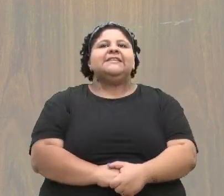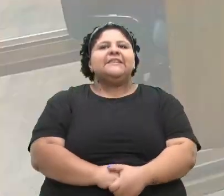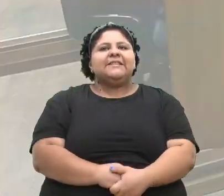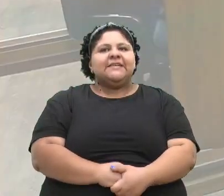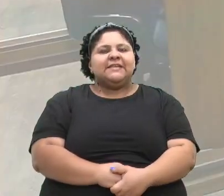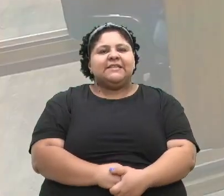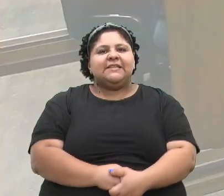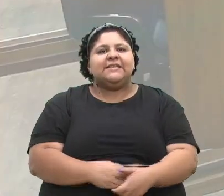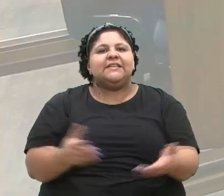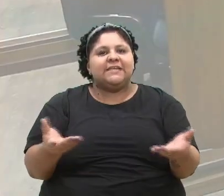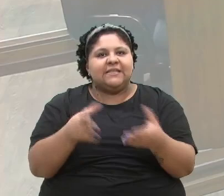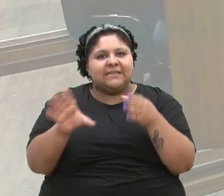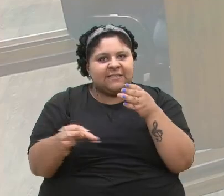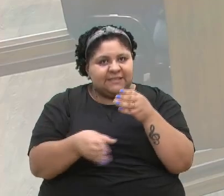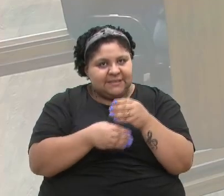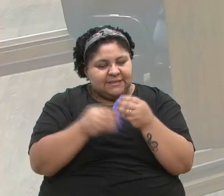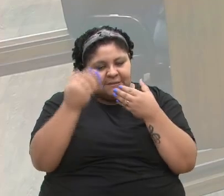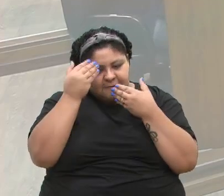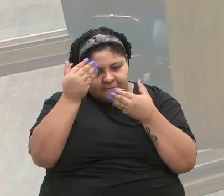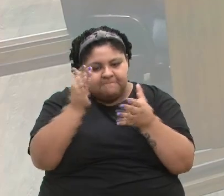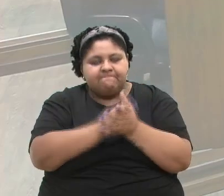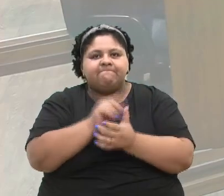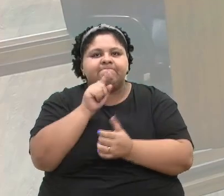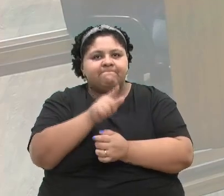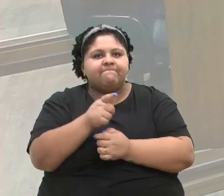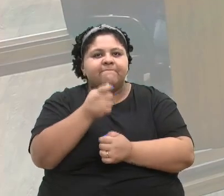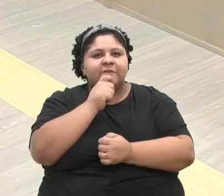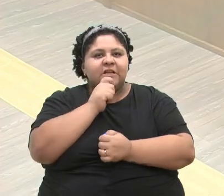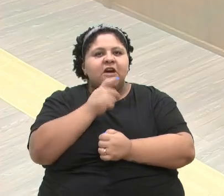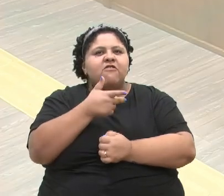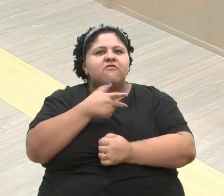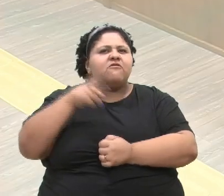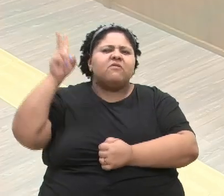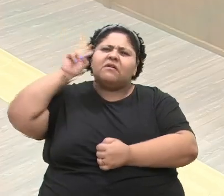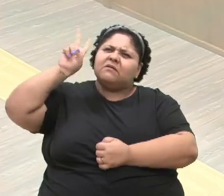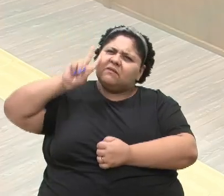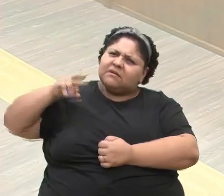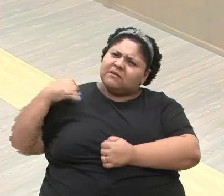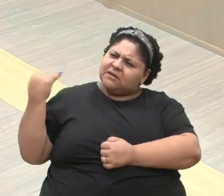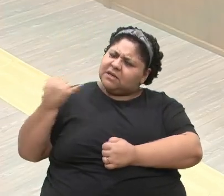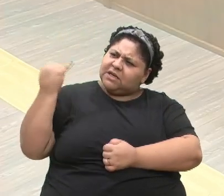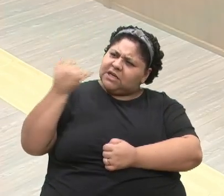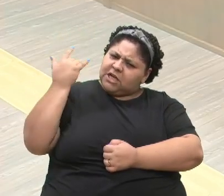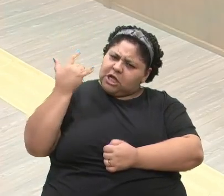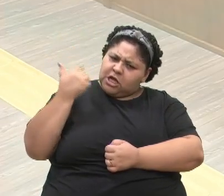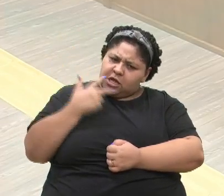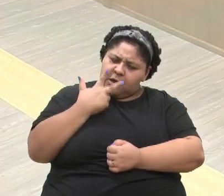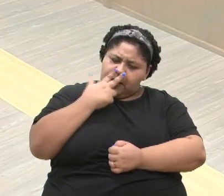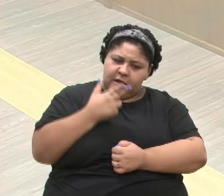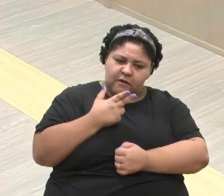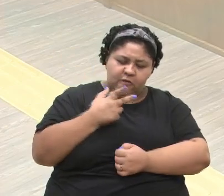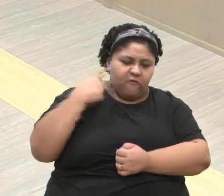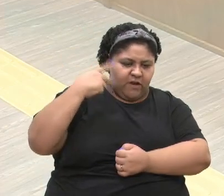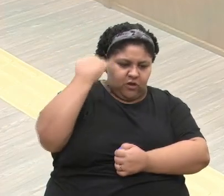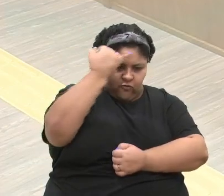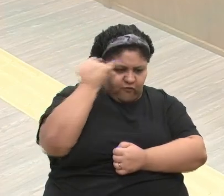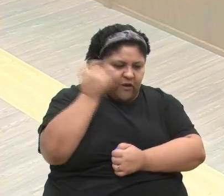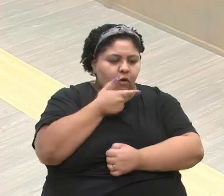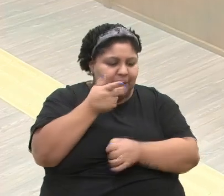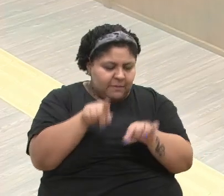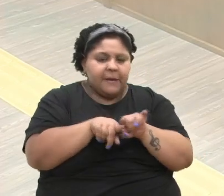transfiro os apartes. Muito obrigado, vereadora Estela. A senhora fez uma recordação muito importante que vai ao encontro daquilo que o vereador Zé D'Ambrosso falou.